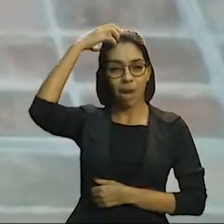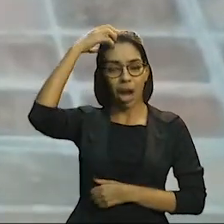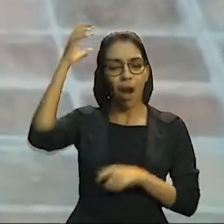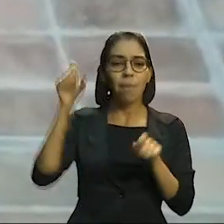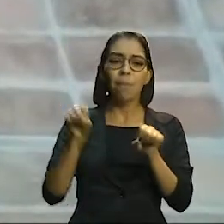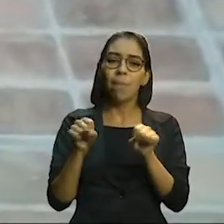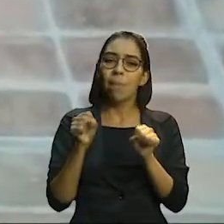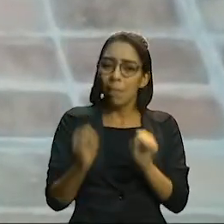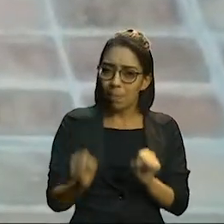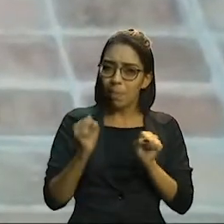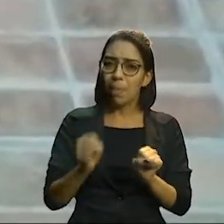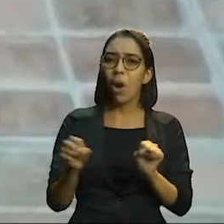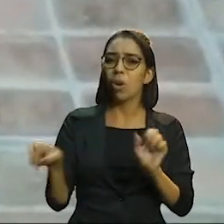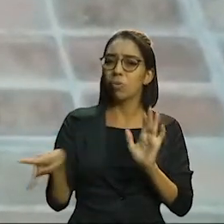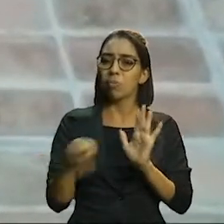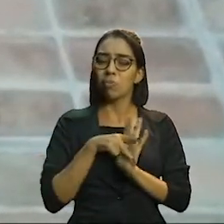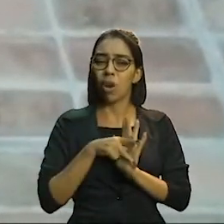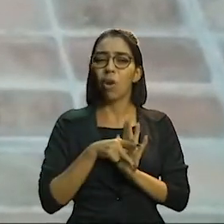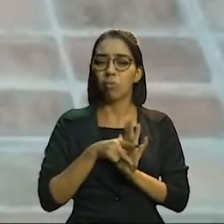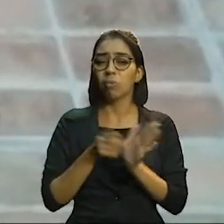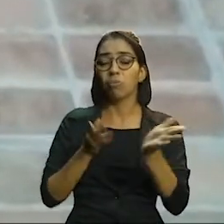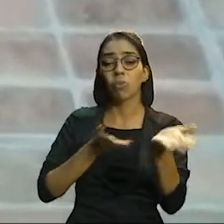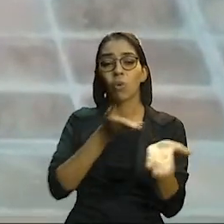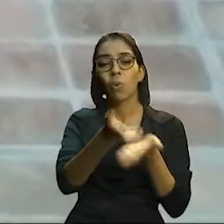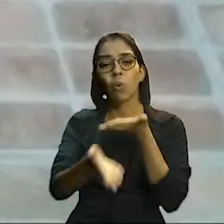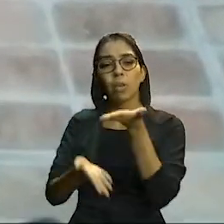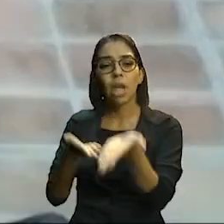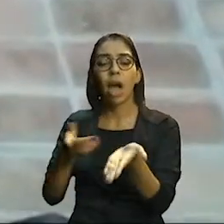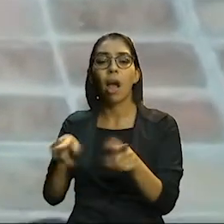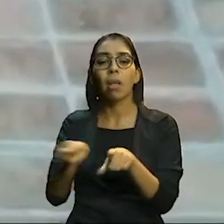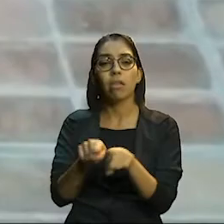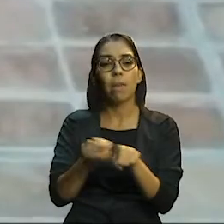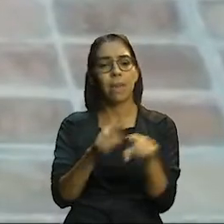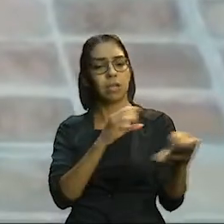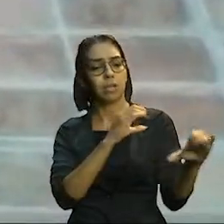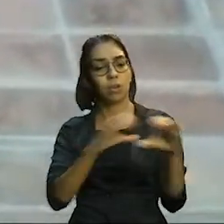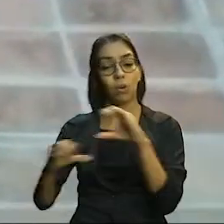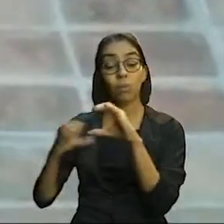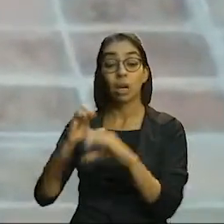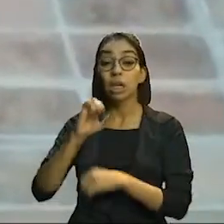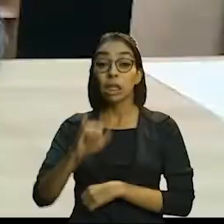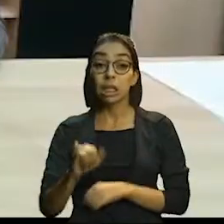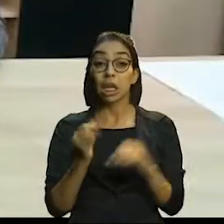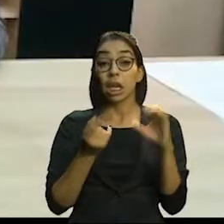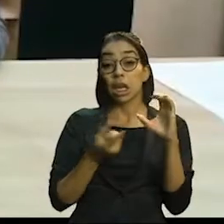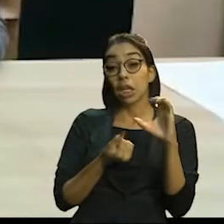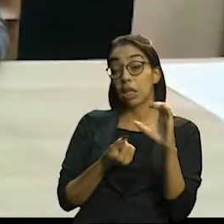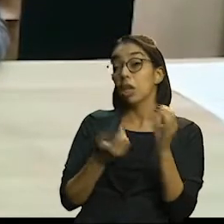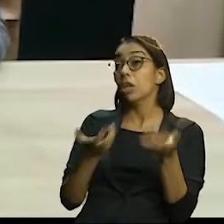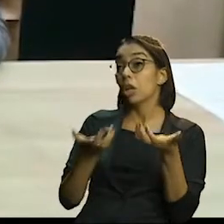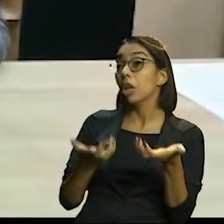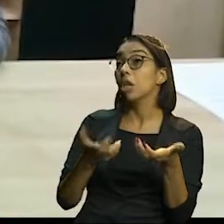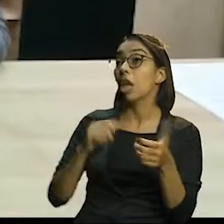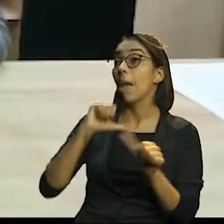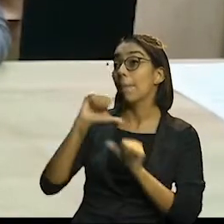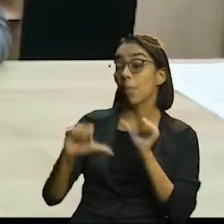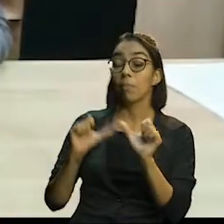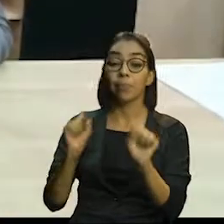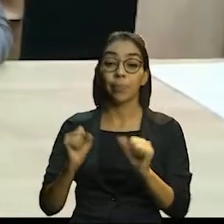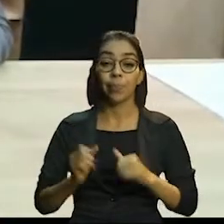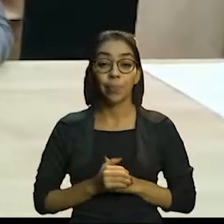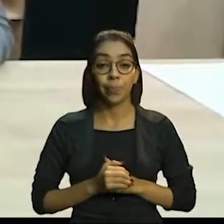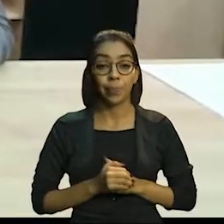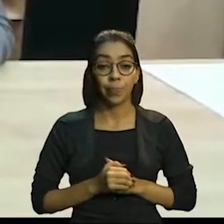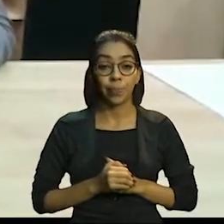personalizados, atendendo toda a necessidade que o cliente possa ter. O vice-presidente da